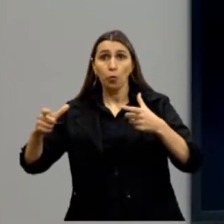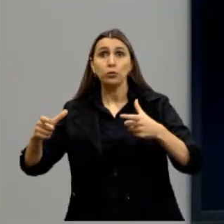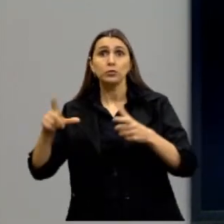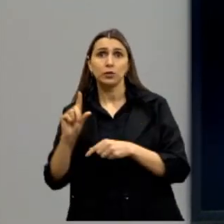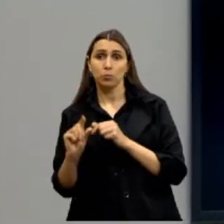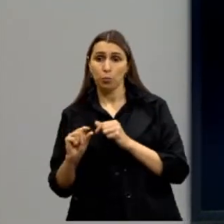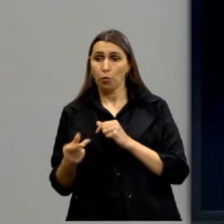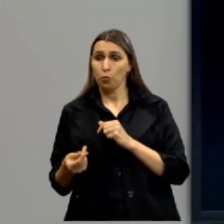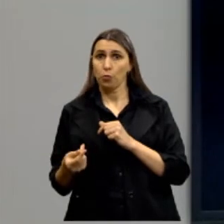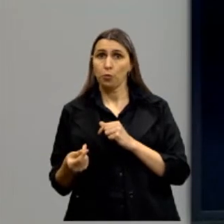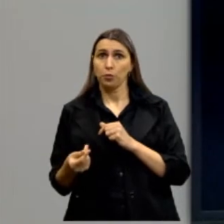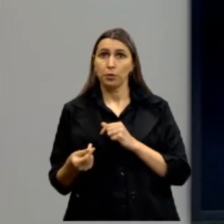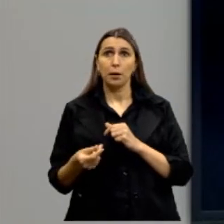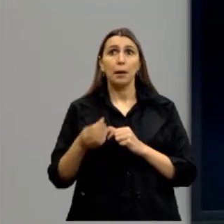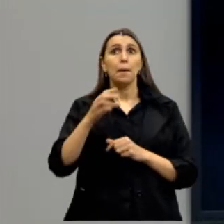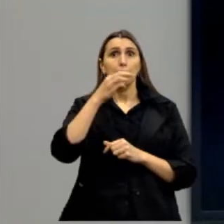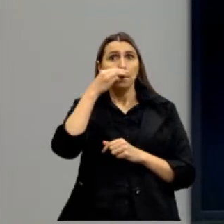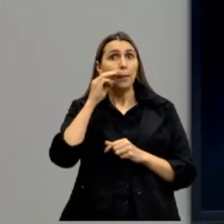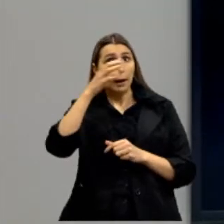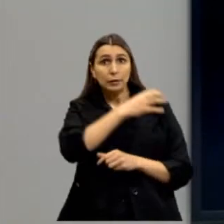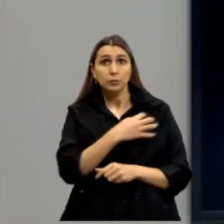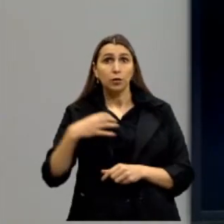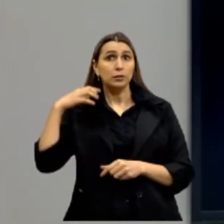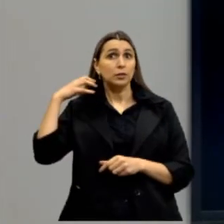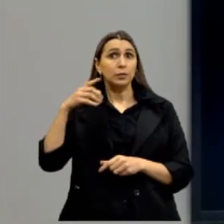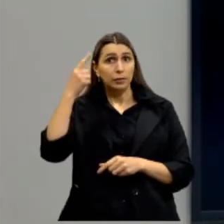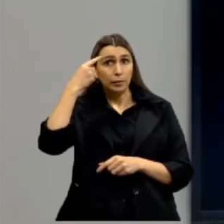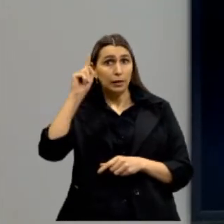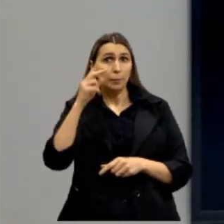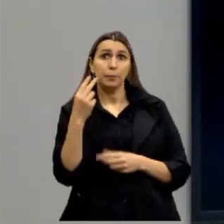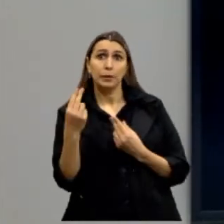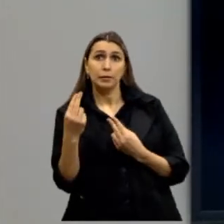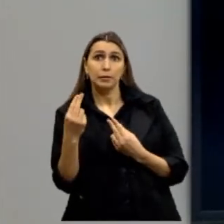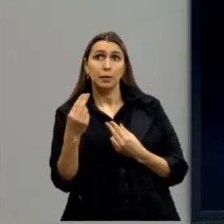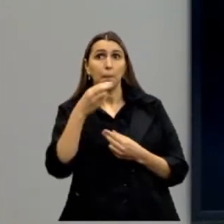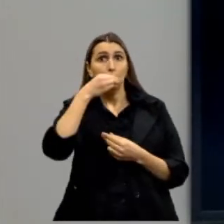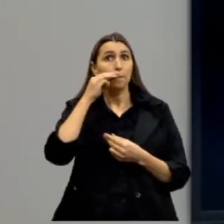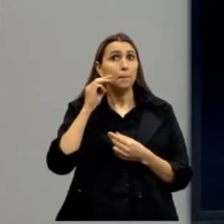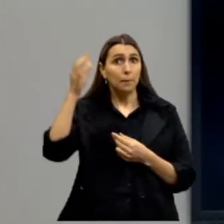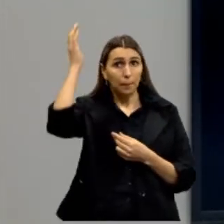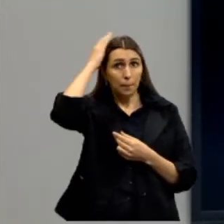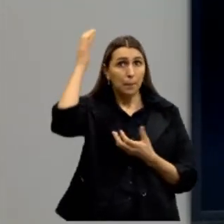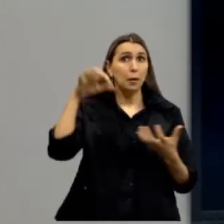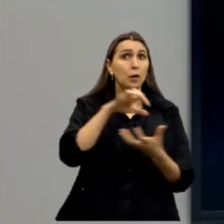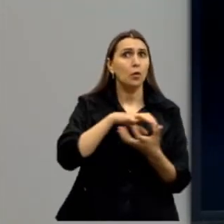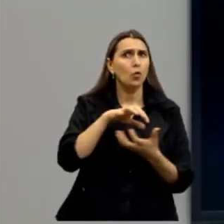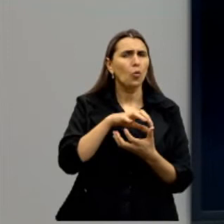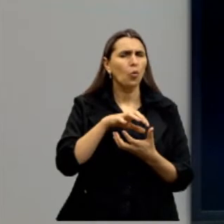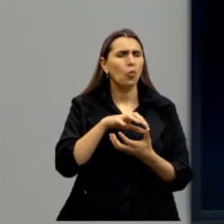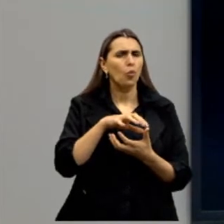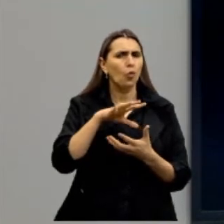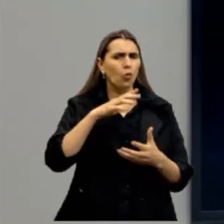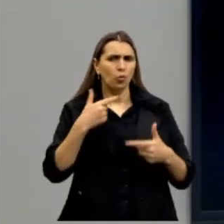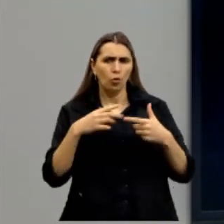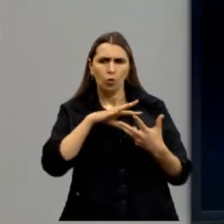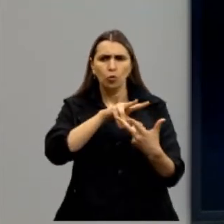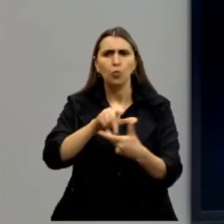Marx. Aristóteles também traz uma ideia muito parecida. Só que Marx e Engels revolucionaram porque eles estavam junto com trabalhadores,